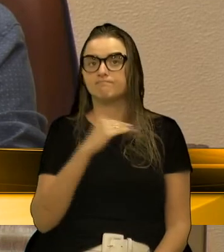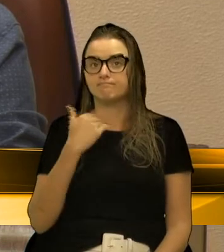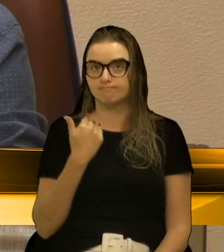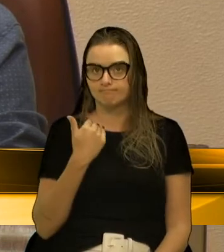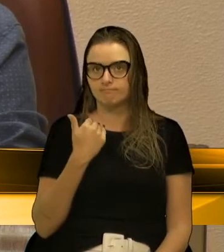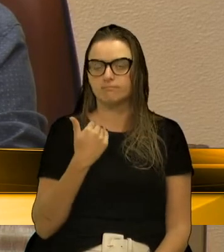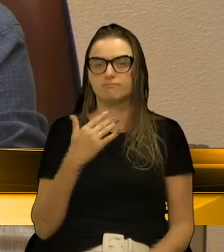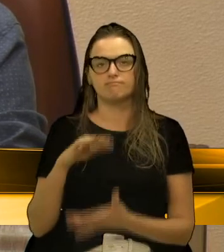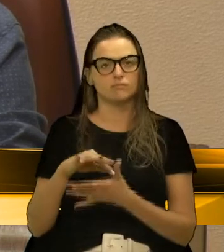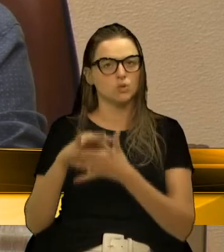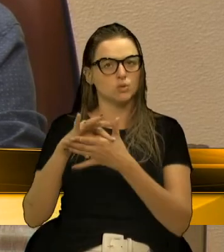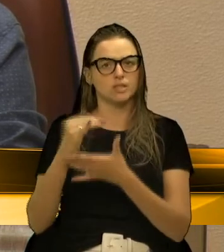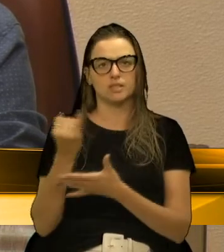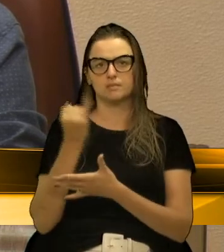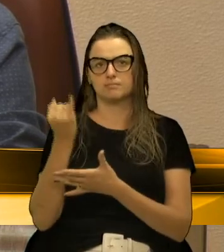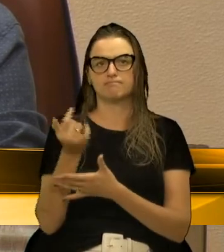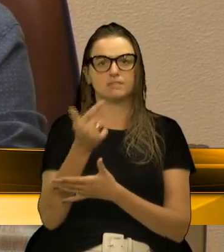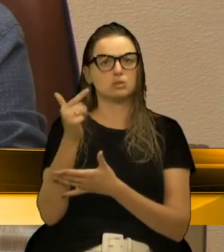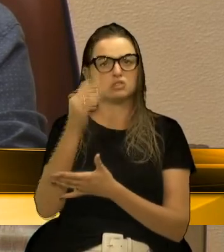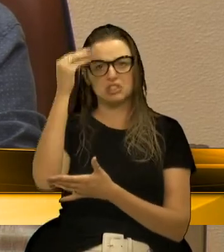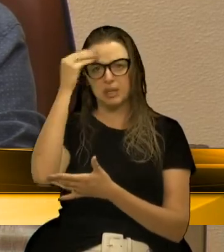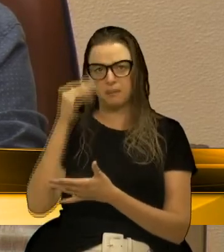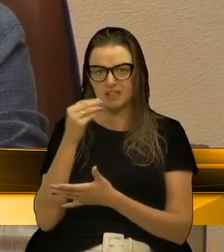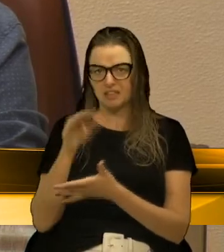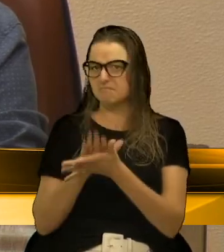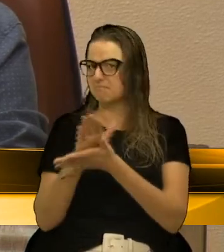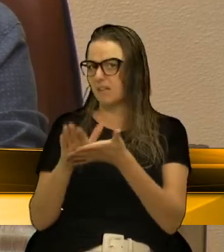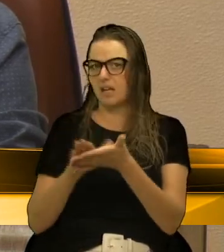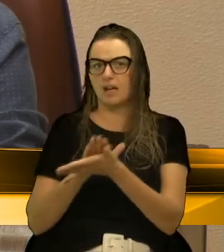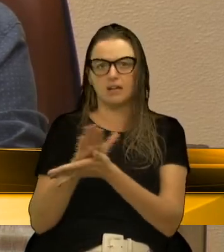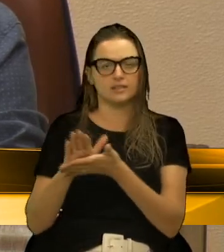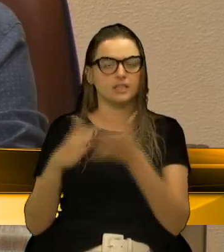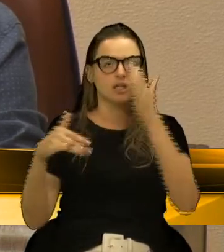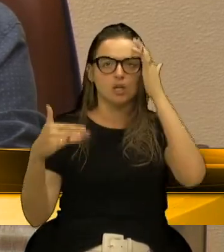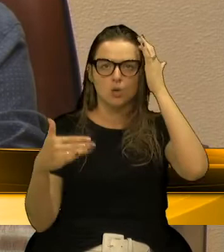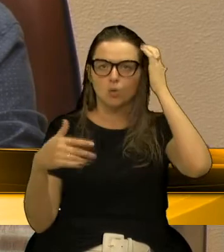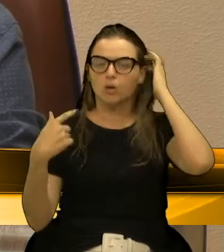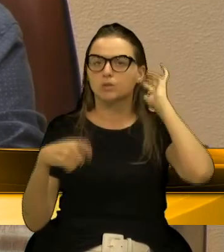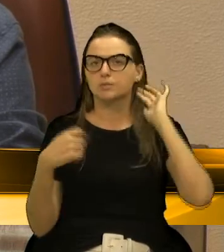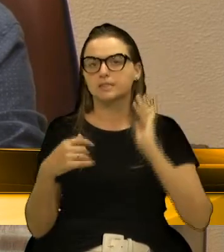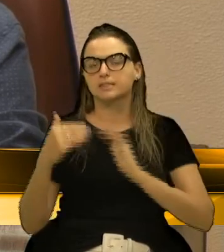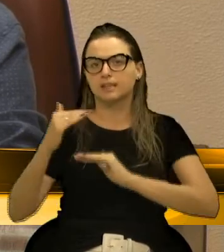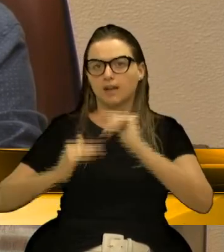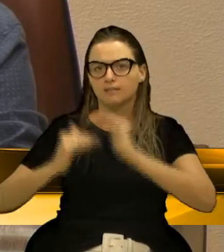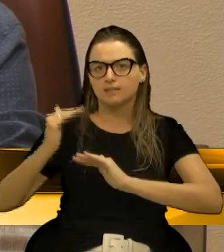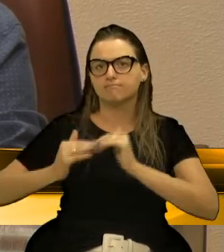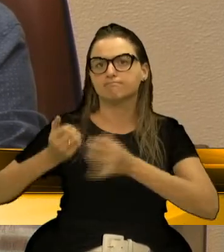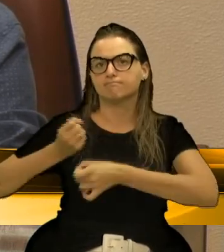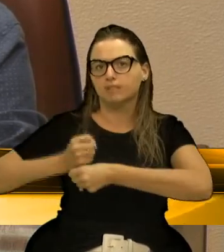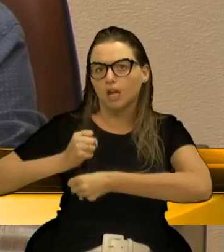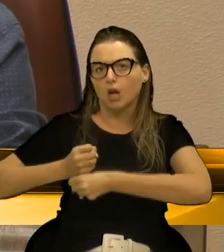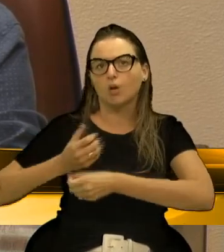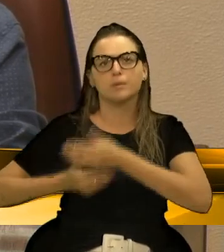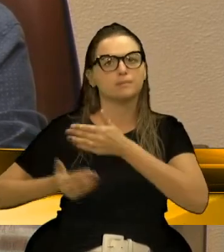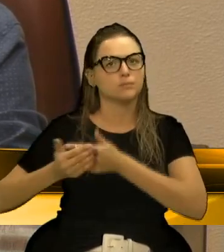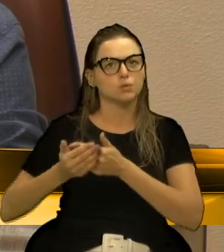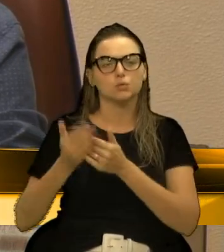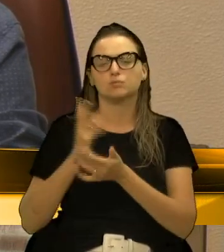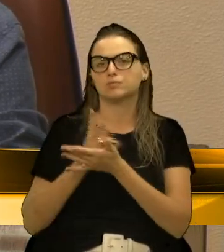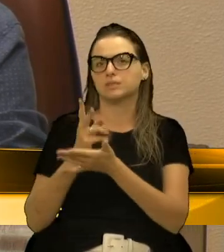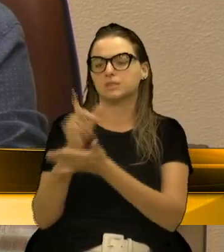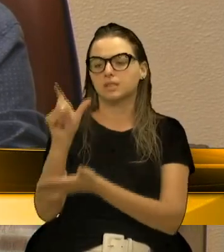liderança. Não tinha preguiça para nada, quando precisava para as hortas comunitárias, para tudo o Celso estava presente.